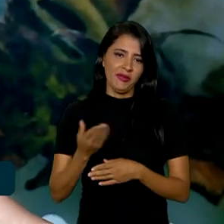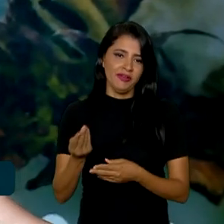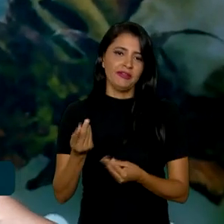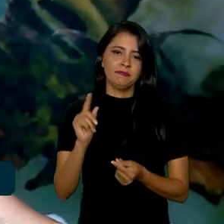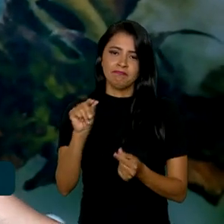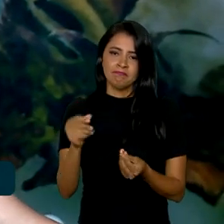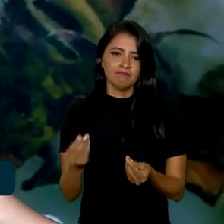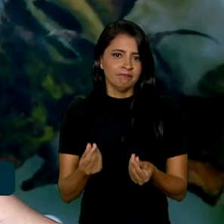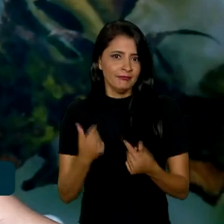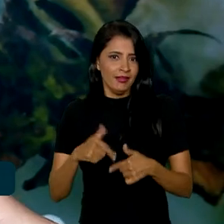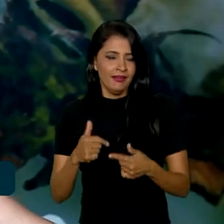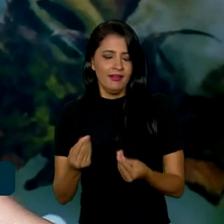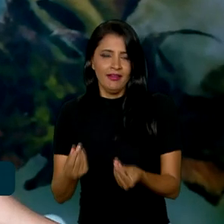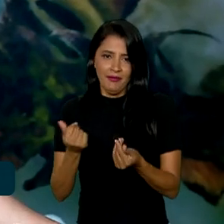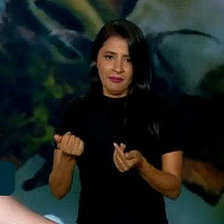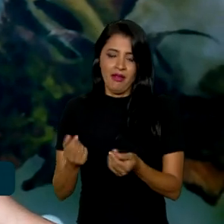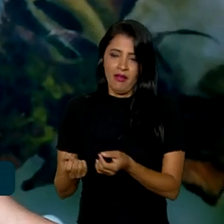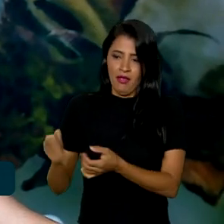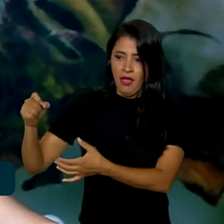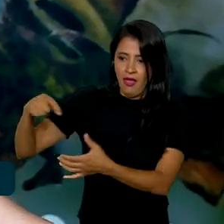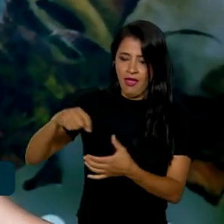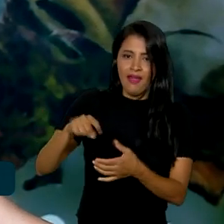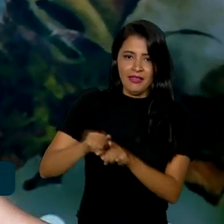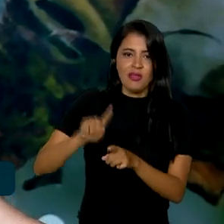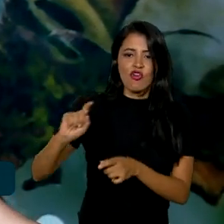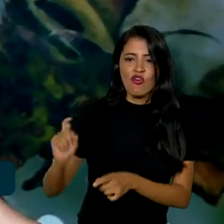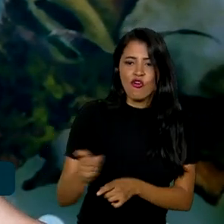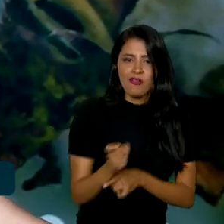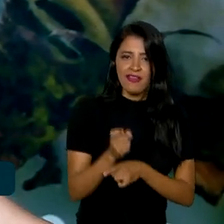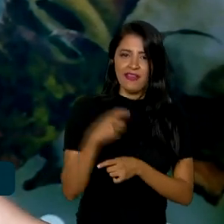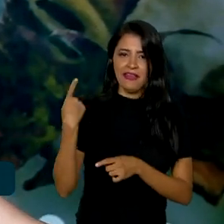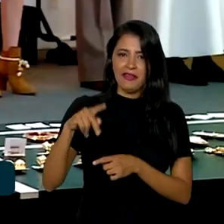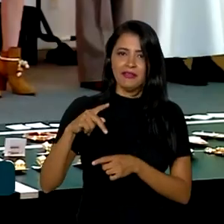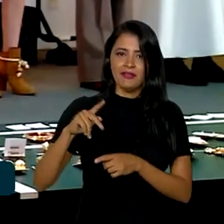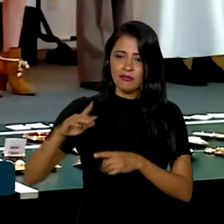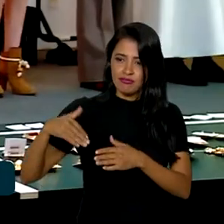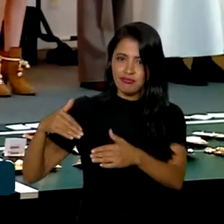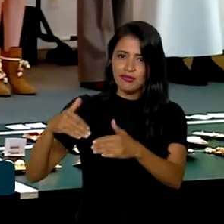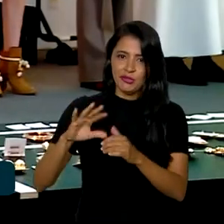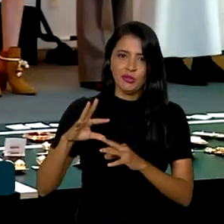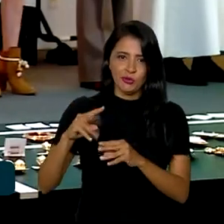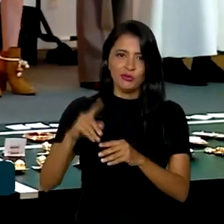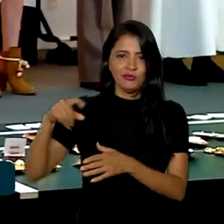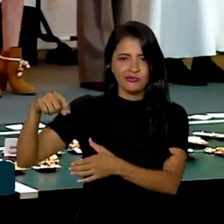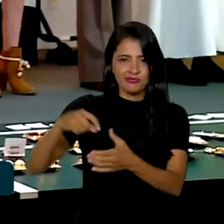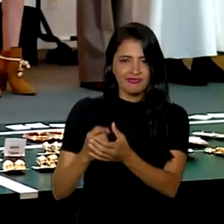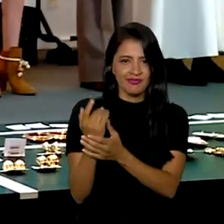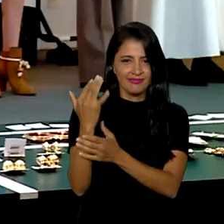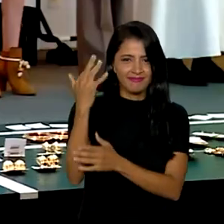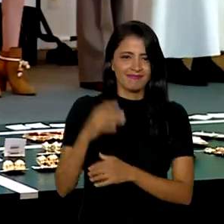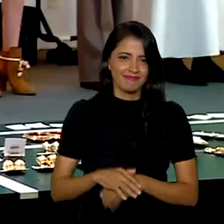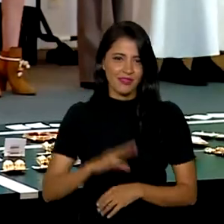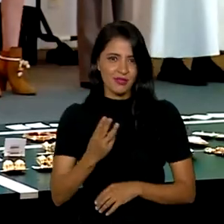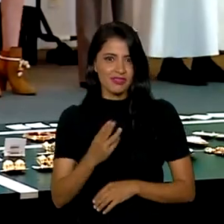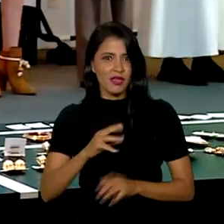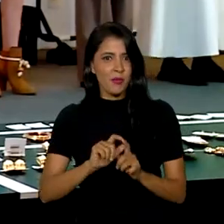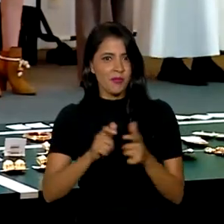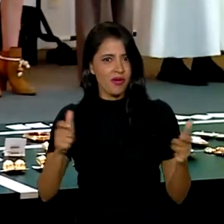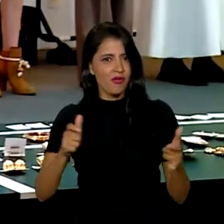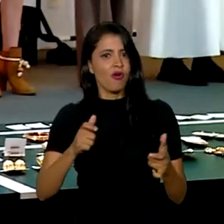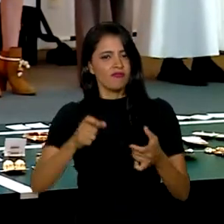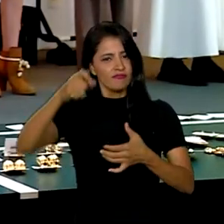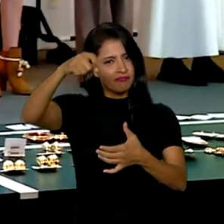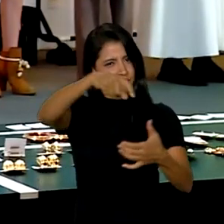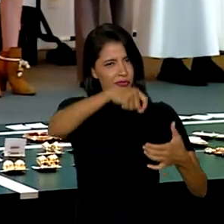produzir e colher algodão em toda a sua cadeia produtiva. Terceiro maior produtor do mundo, o Brasil